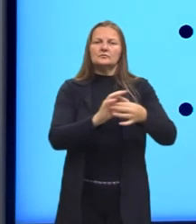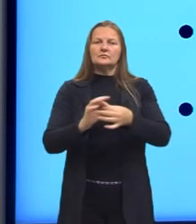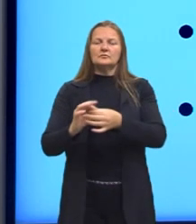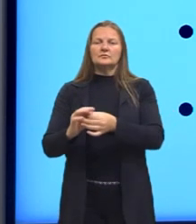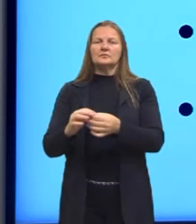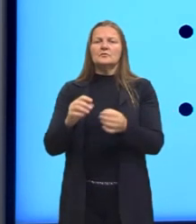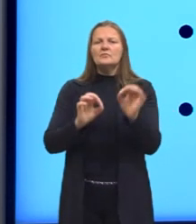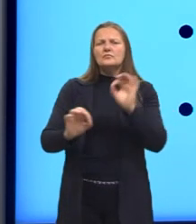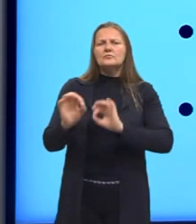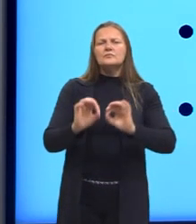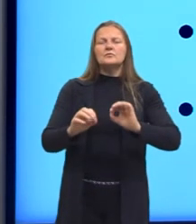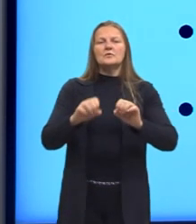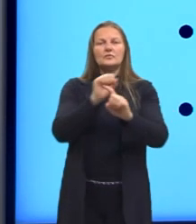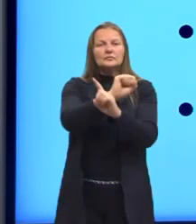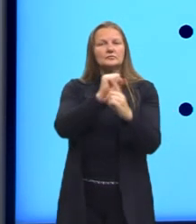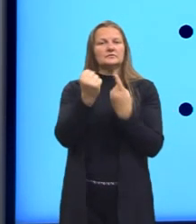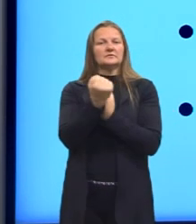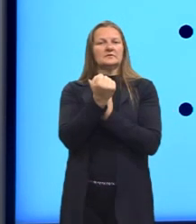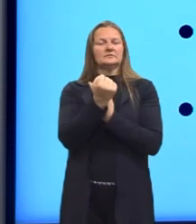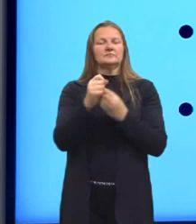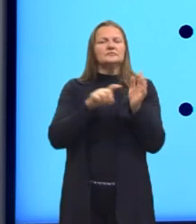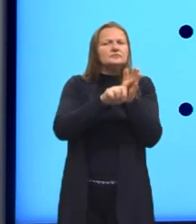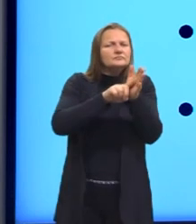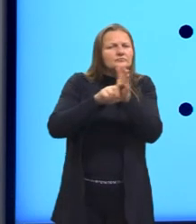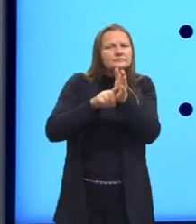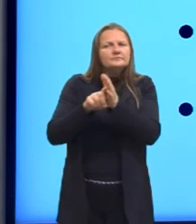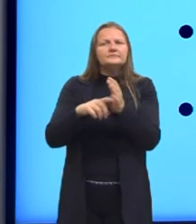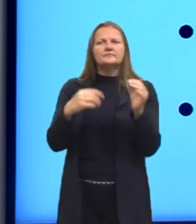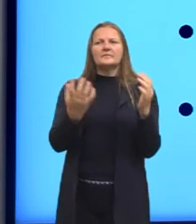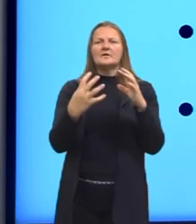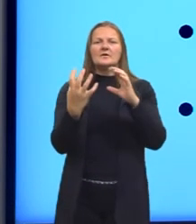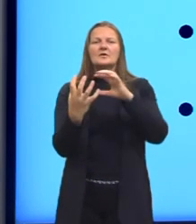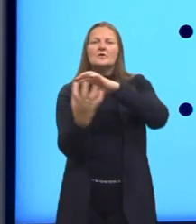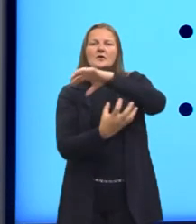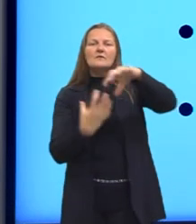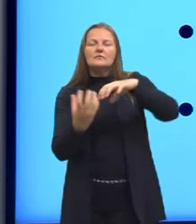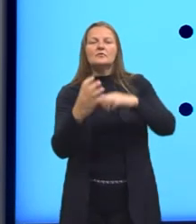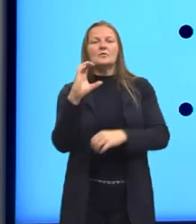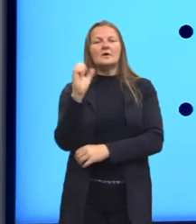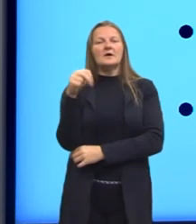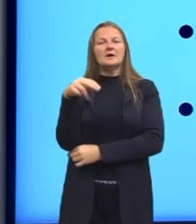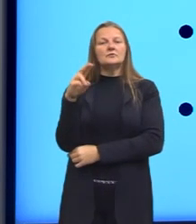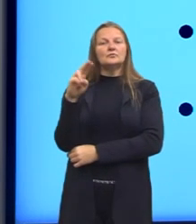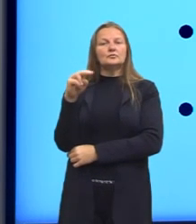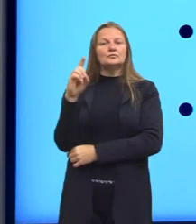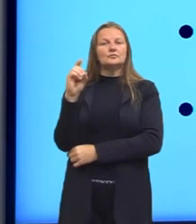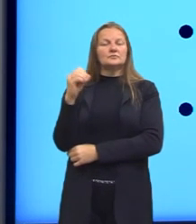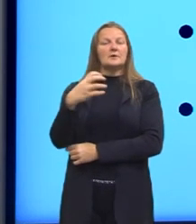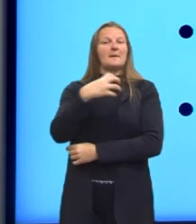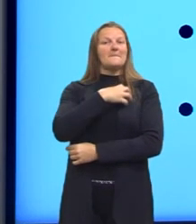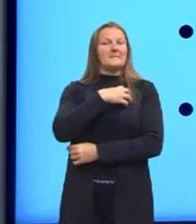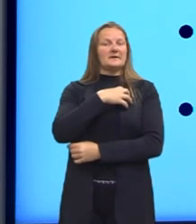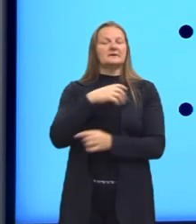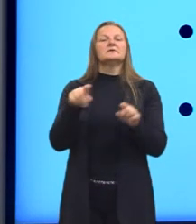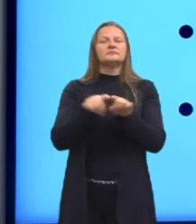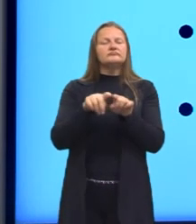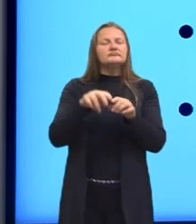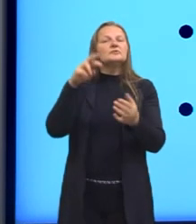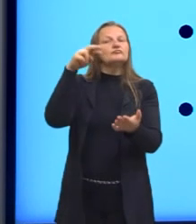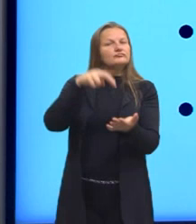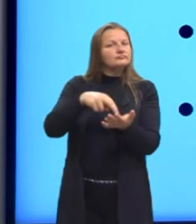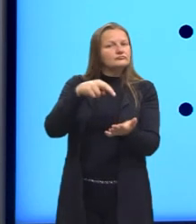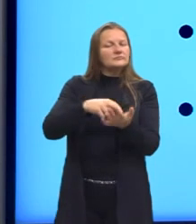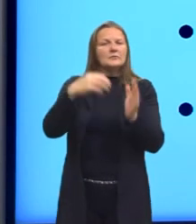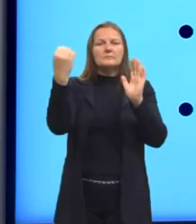analisar a sociedade de uma maneira diferente. Então, gente tem ali a Revolução de Canudos, na Bahia, né, que realmente, assim, é